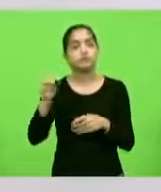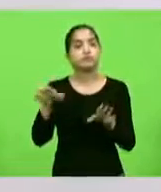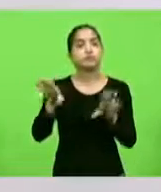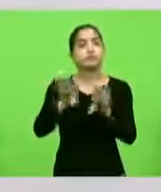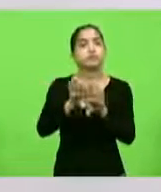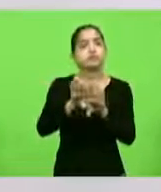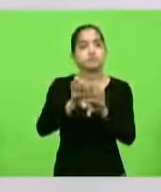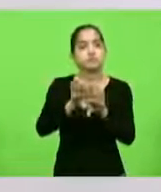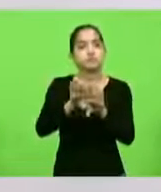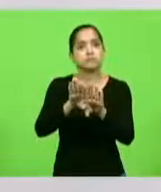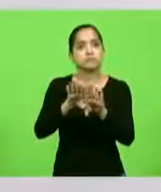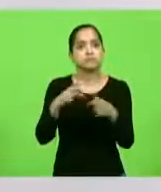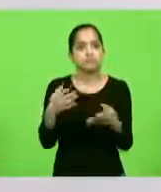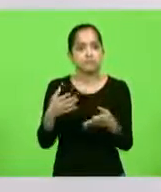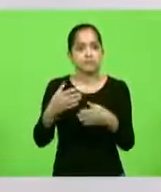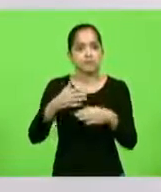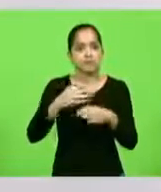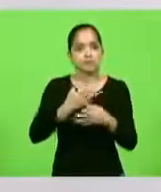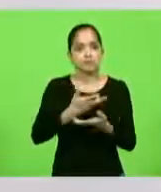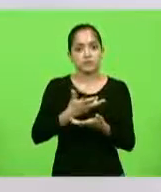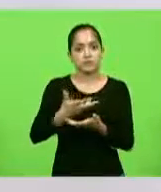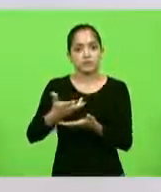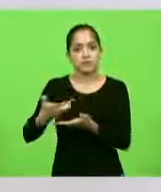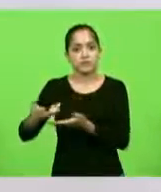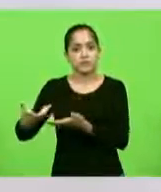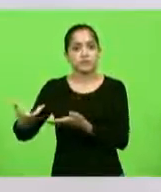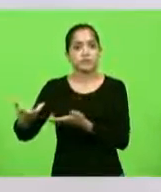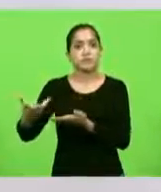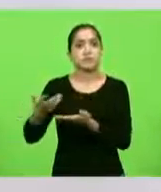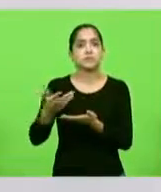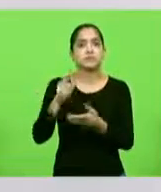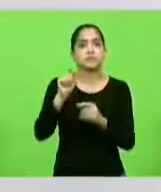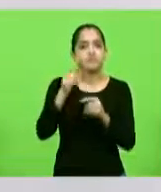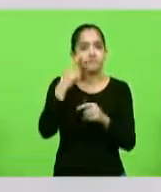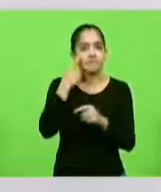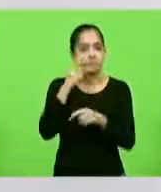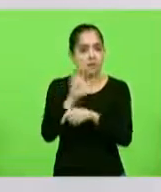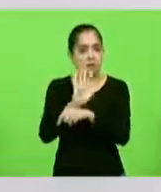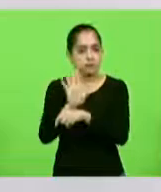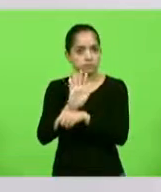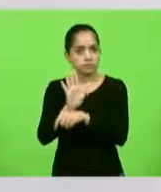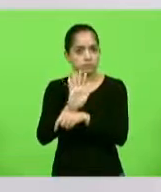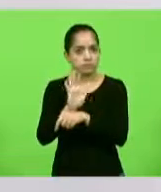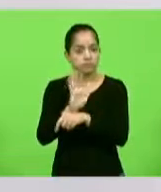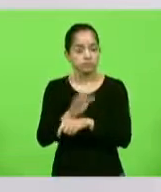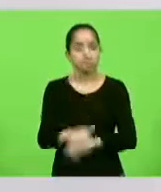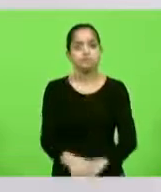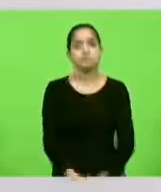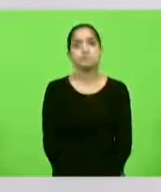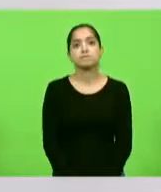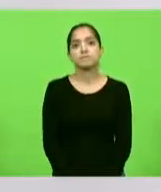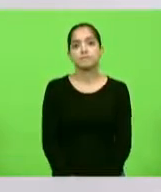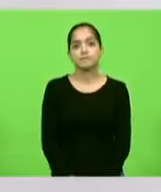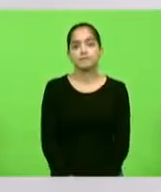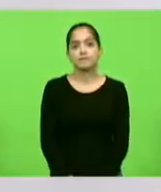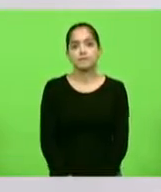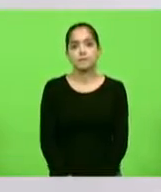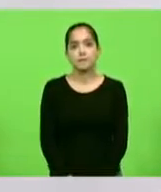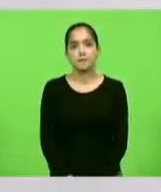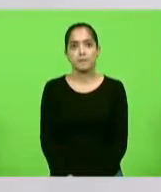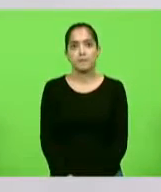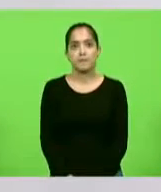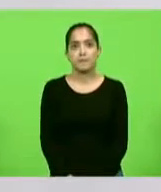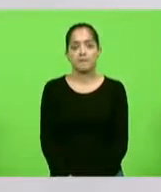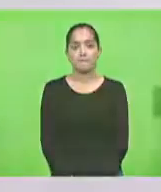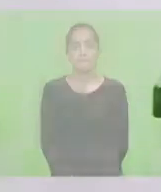ela está totalmente assoreada. Ali, eu quero passar o vídeo para depois esplanar um pouquinho, está pronto ali? Por gentileza, olha só esse